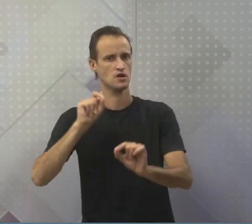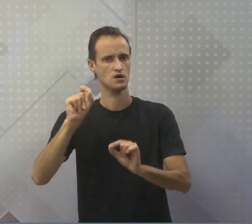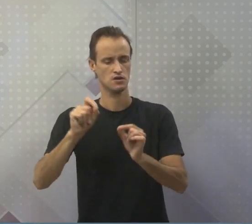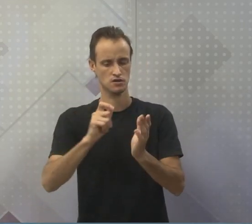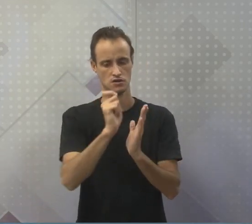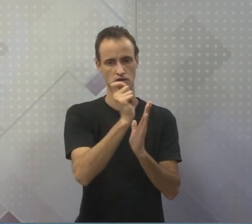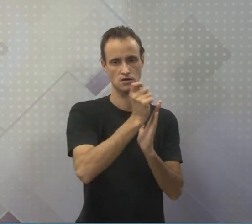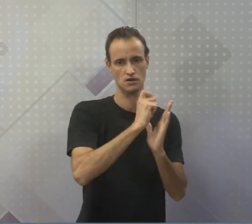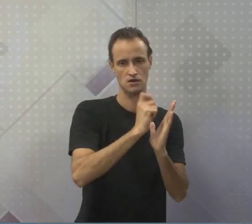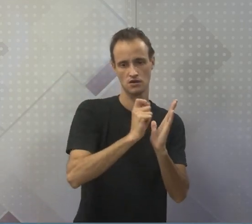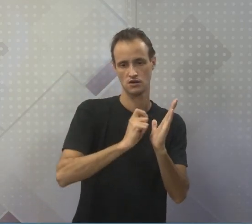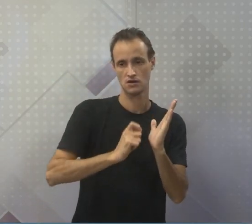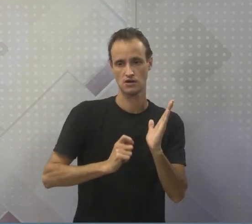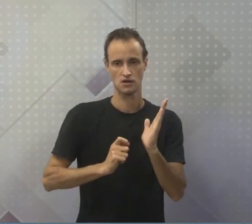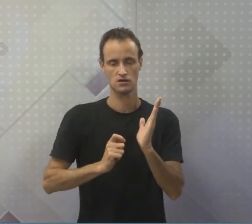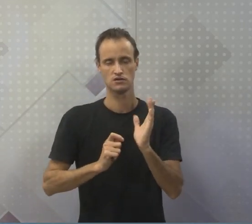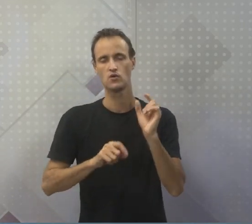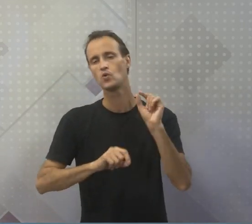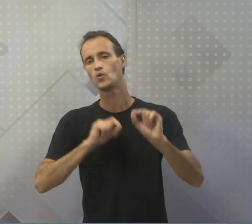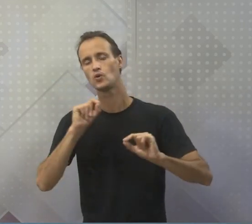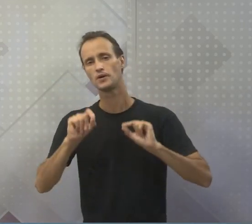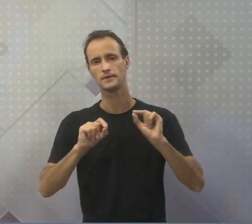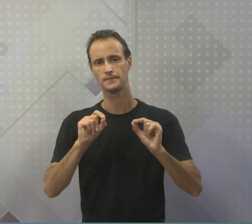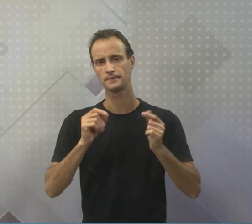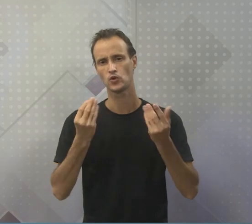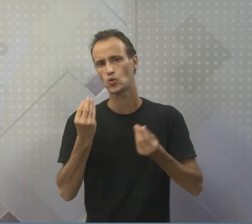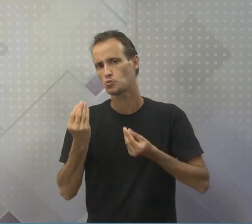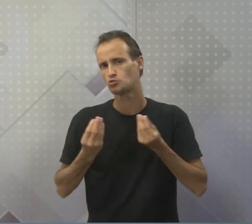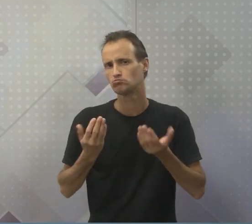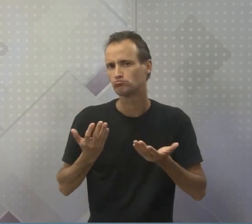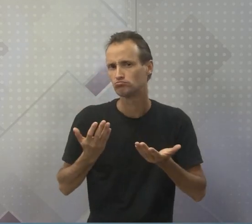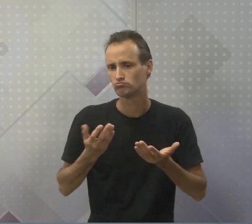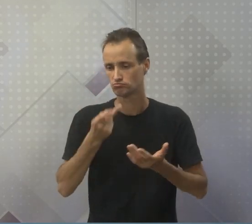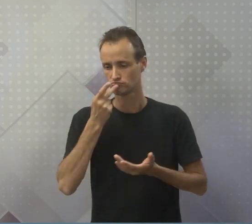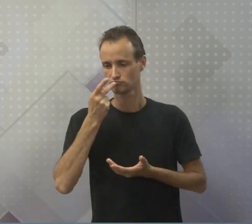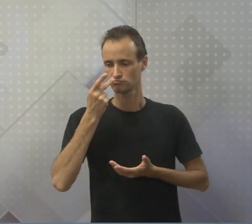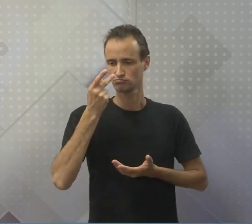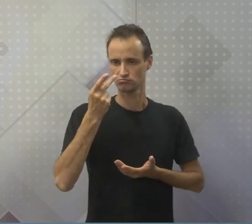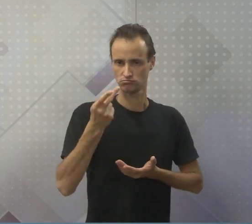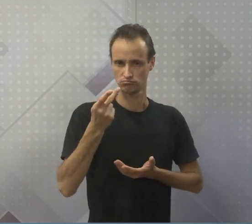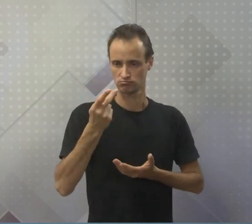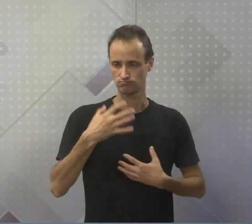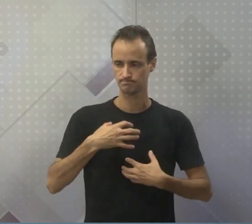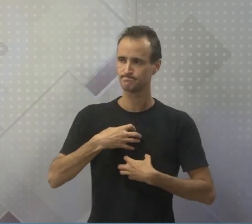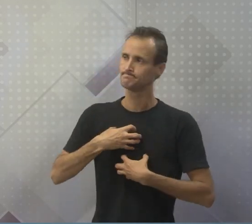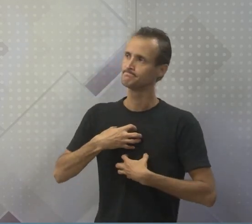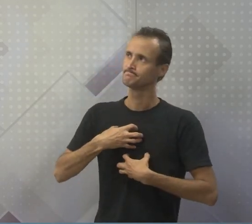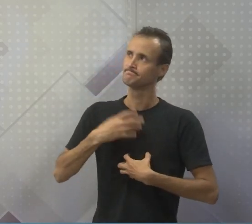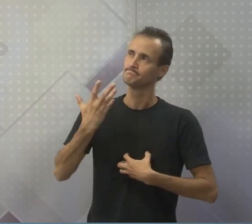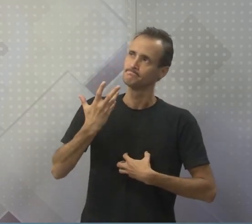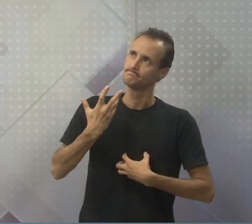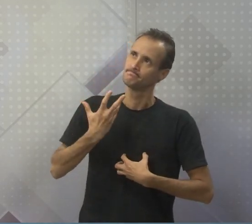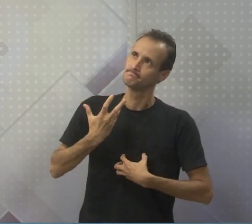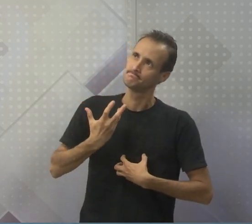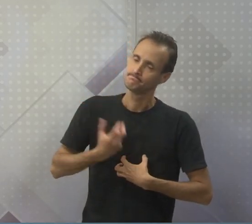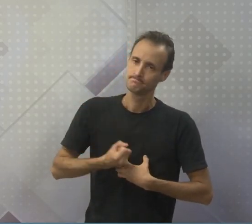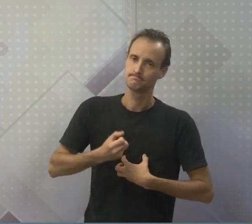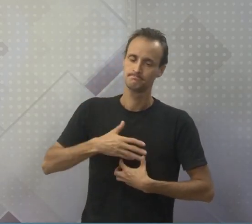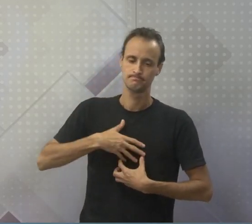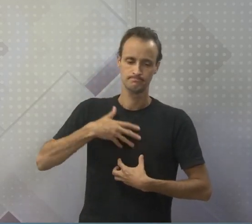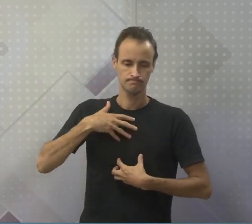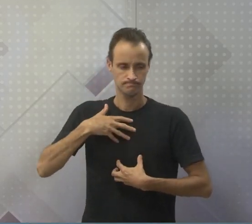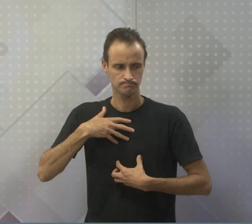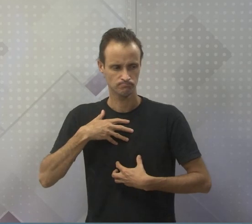escrita a partir do momento que o que é dito lhe satisfaz. Não existe